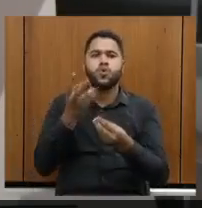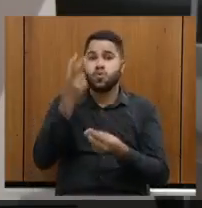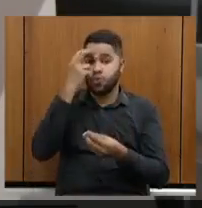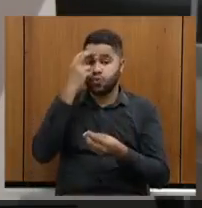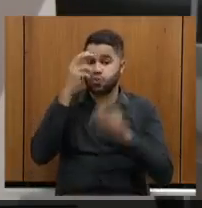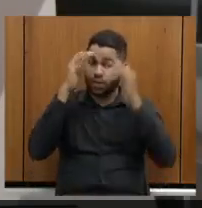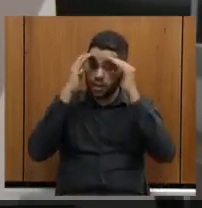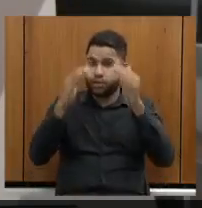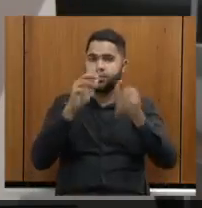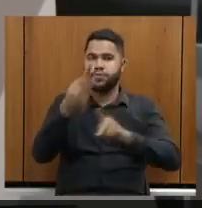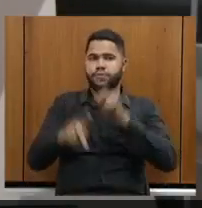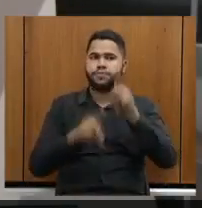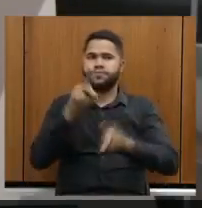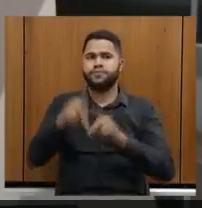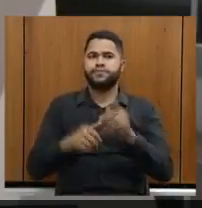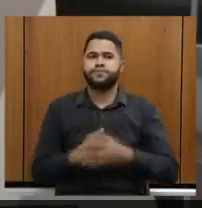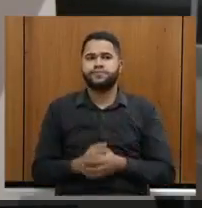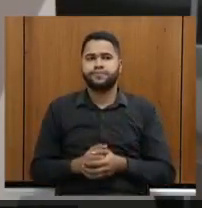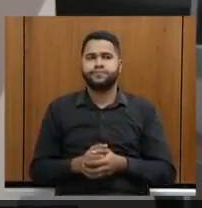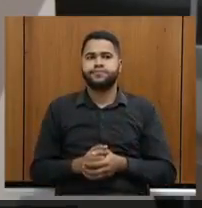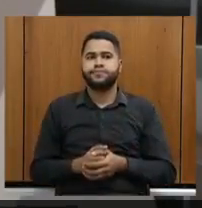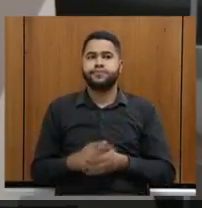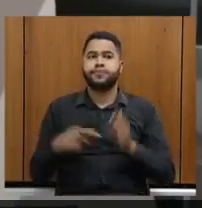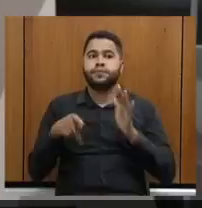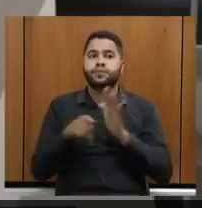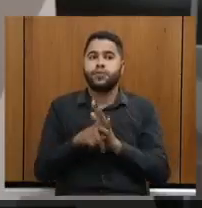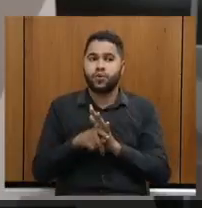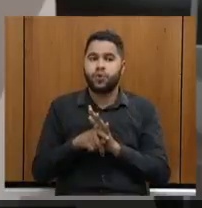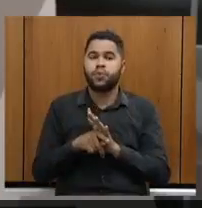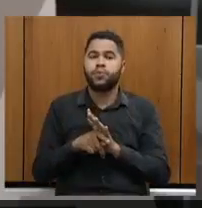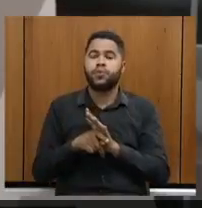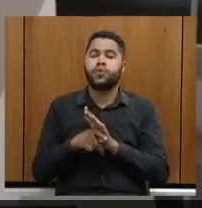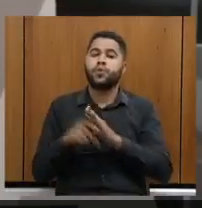aos povos. O aeroporto de Confins,